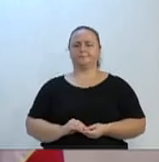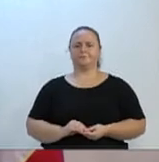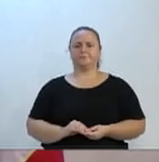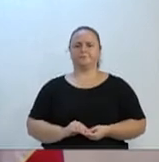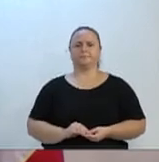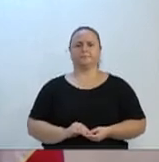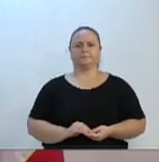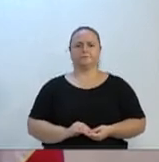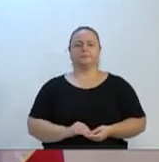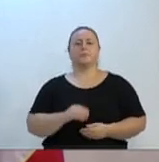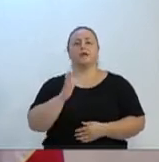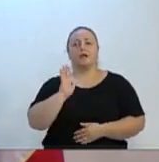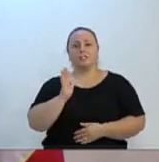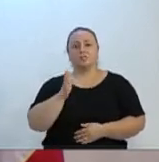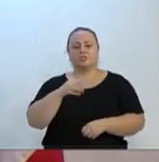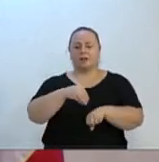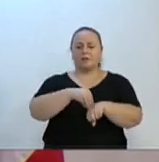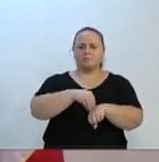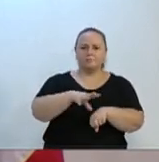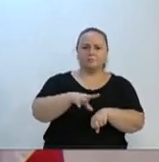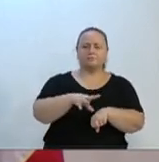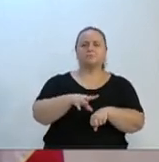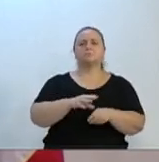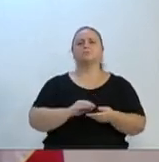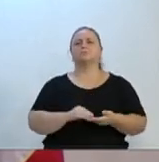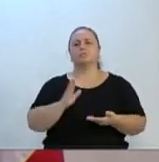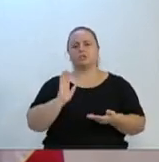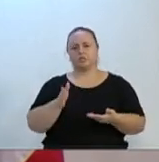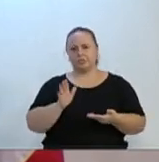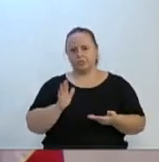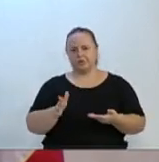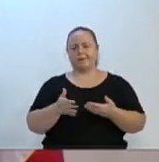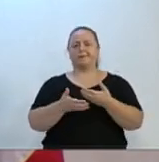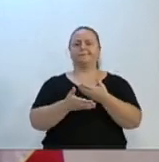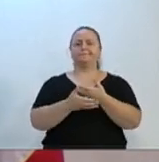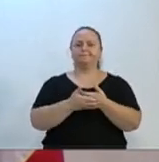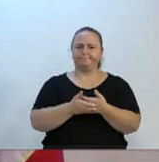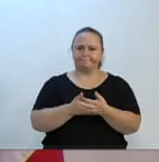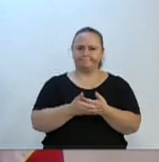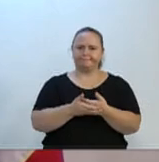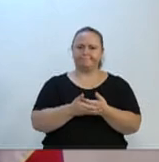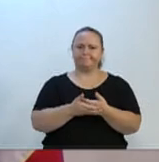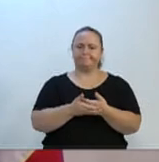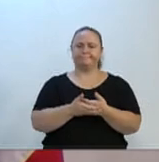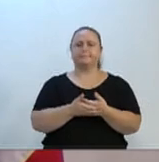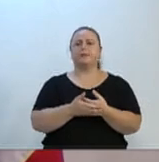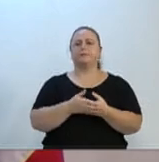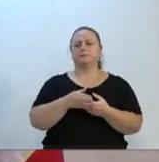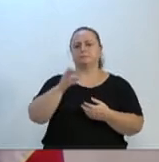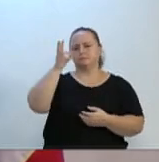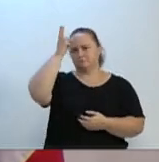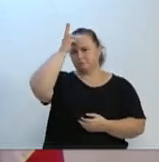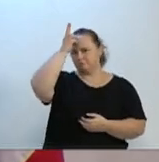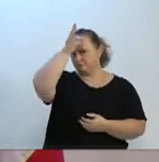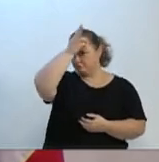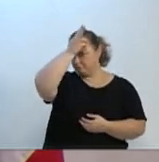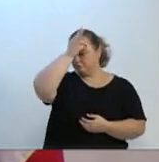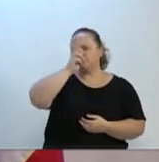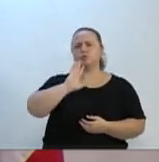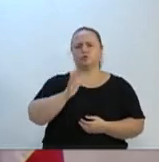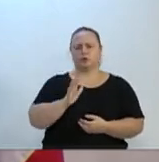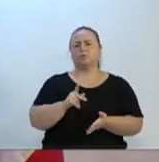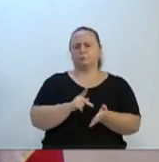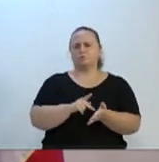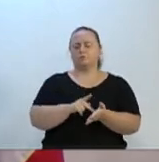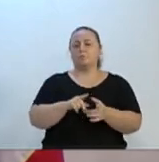repasses do Hospital Santo Antônio, no Hospital Santa Isabel, isso é verdade. Mas estamos muito